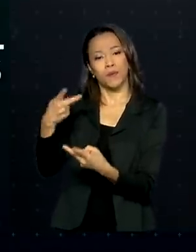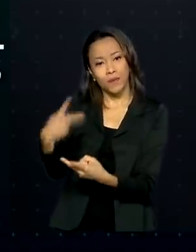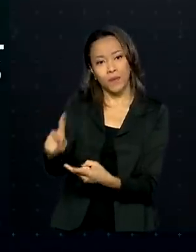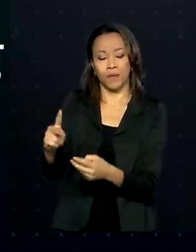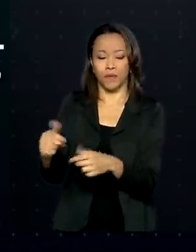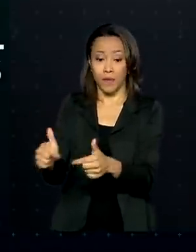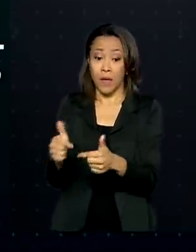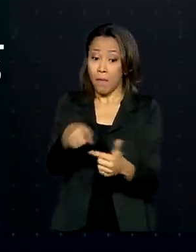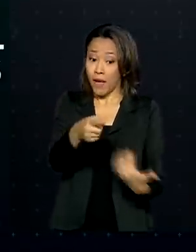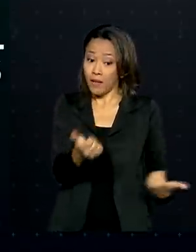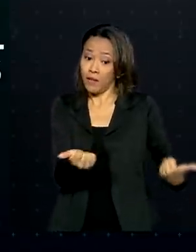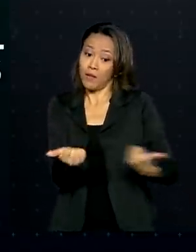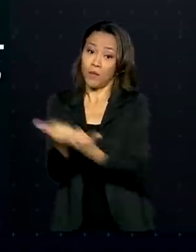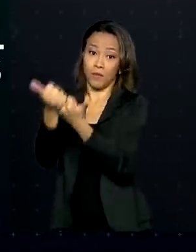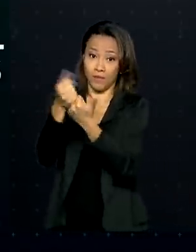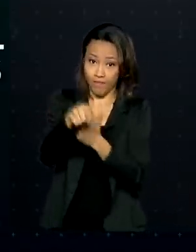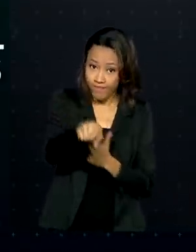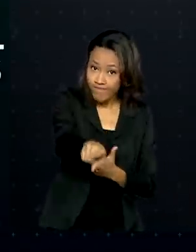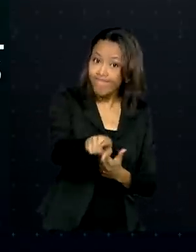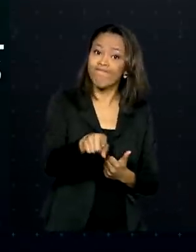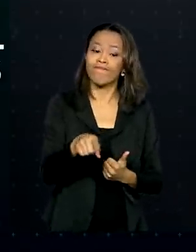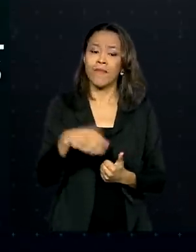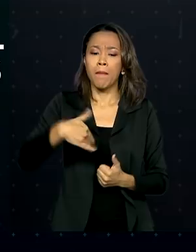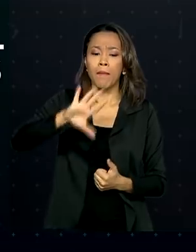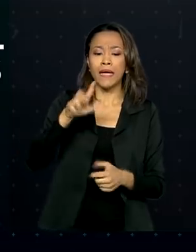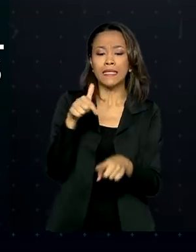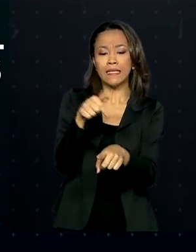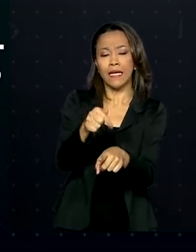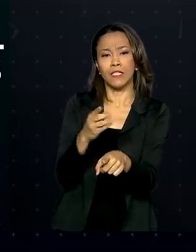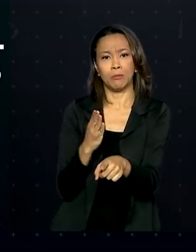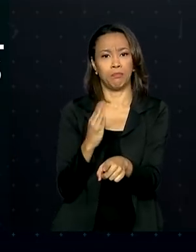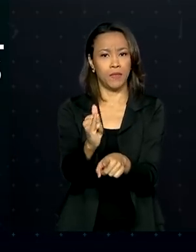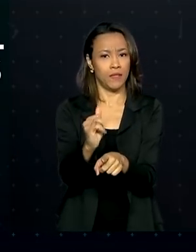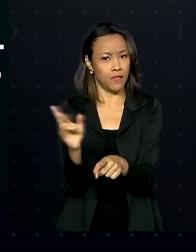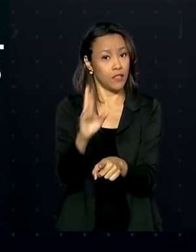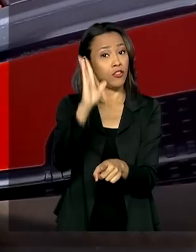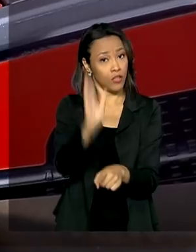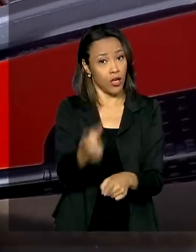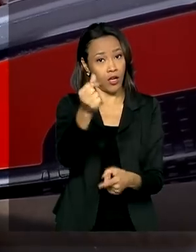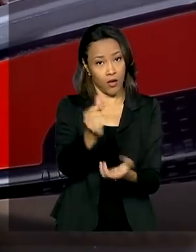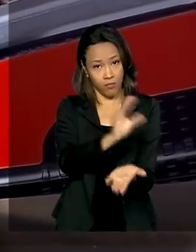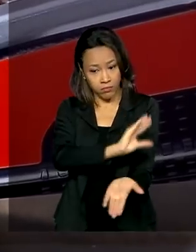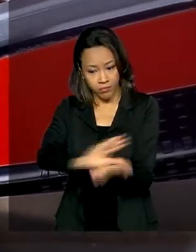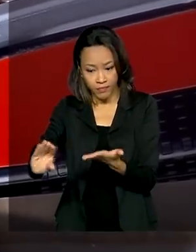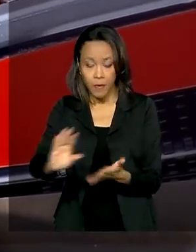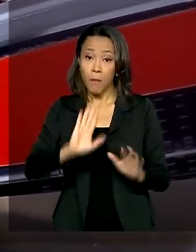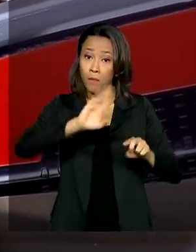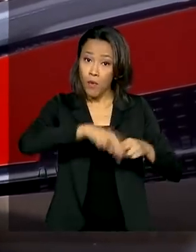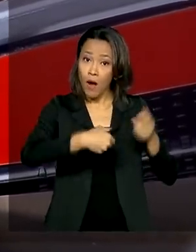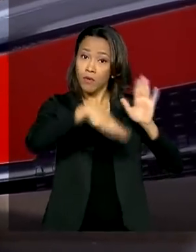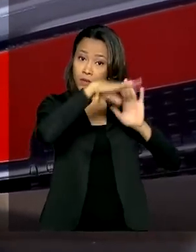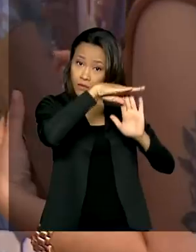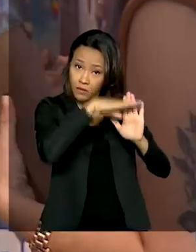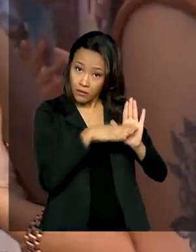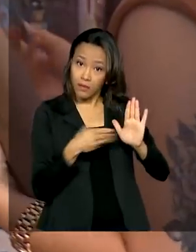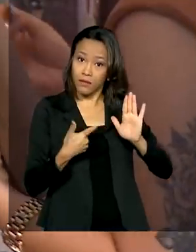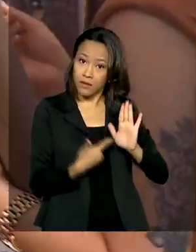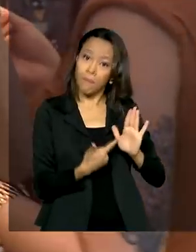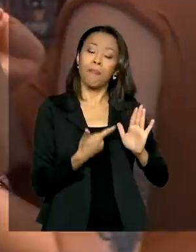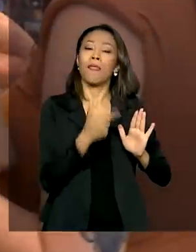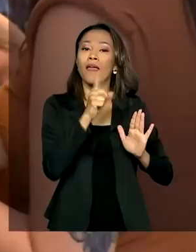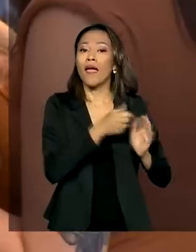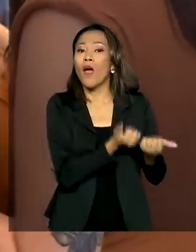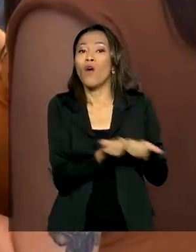Emergencial de Suporte a Empregos. Mais de 7 bilhões de reais já foram repassados. Com o programa PEAC Maquininhas, é